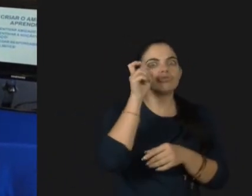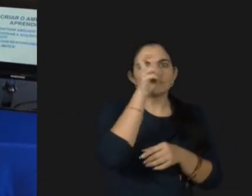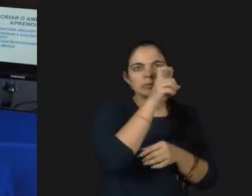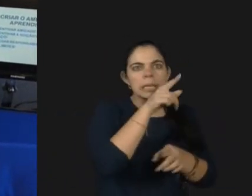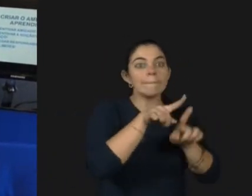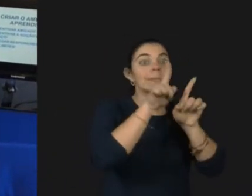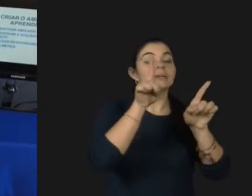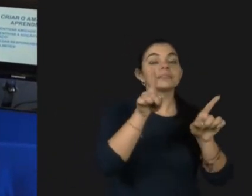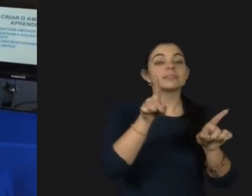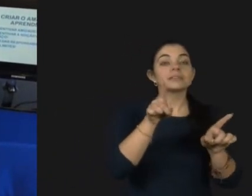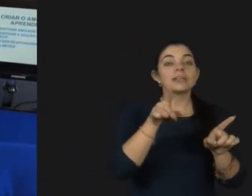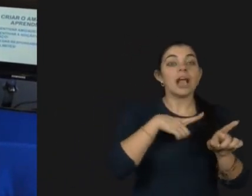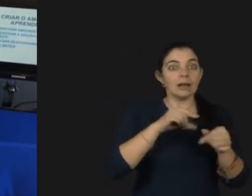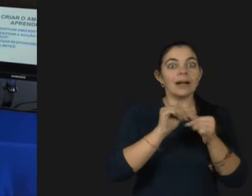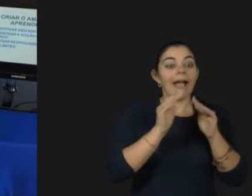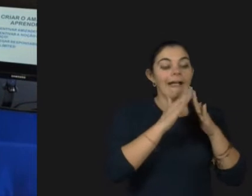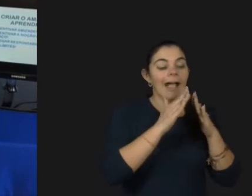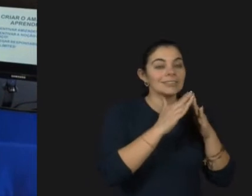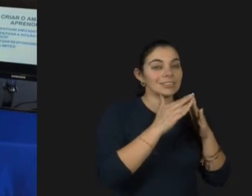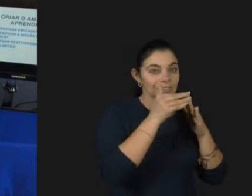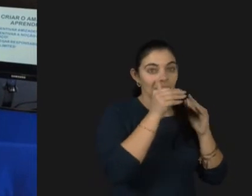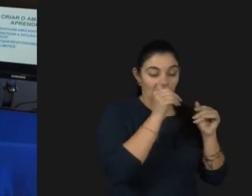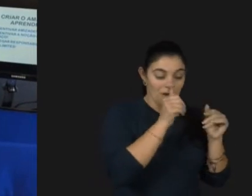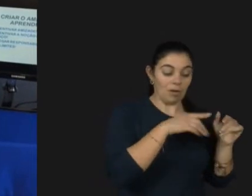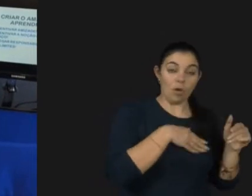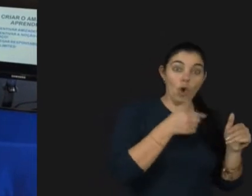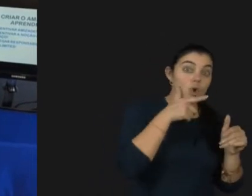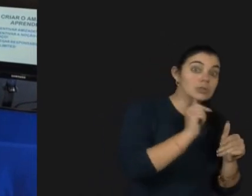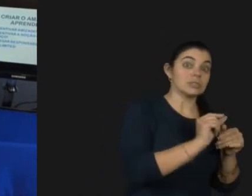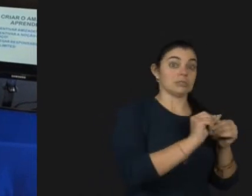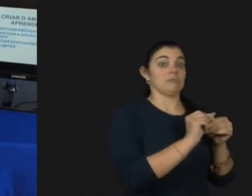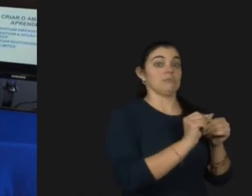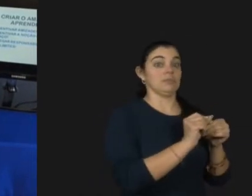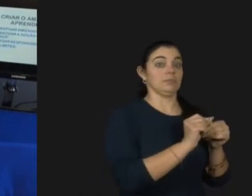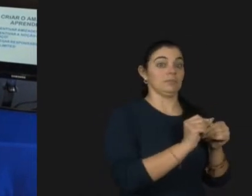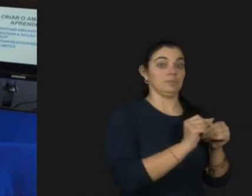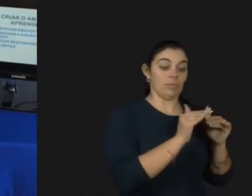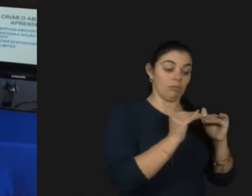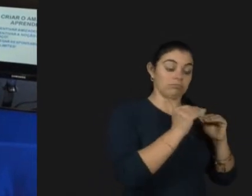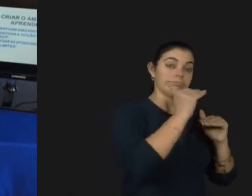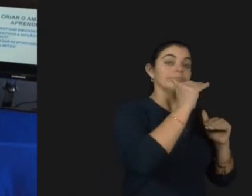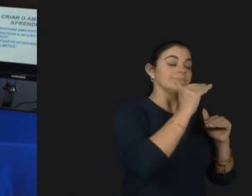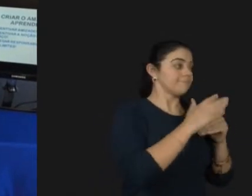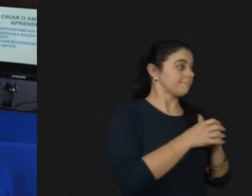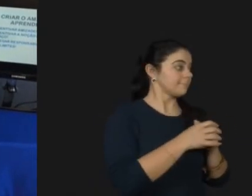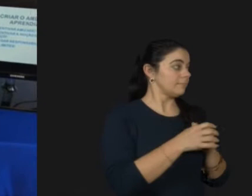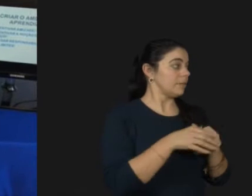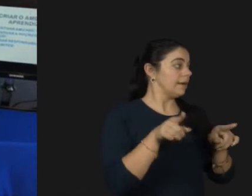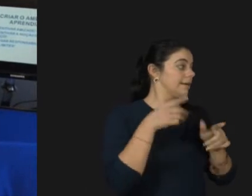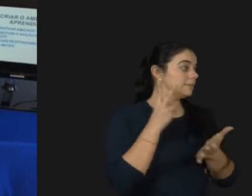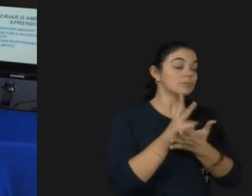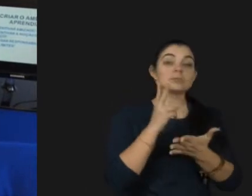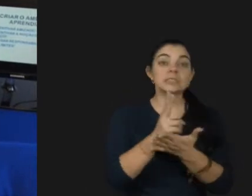mas aqui em casa nós conseguimos fazer com que essas noções efervescessem. E delegando sempre